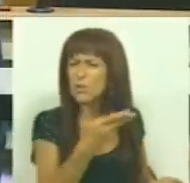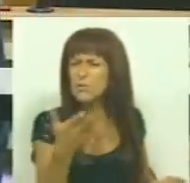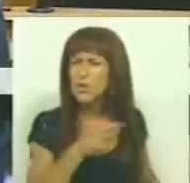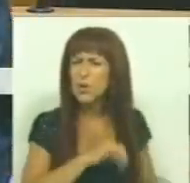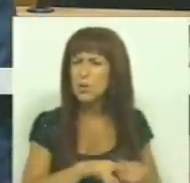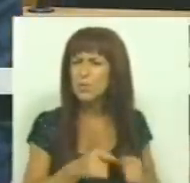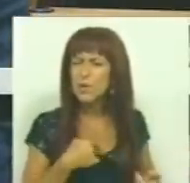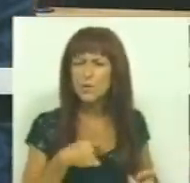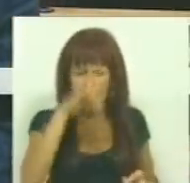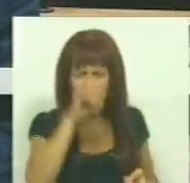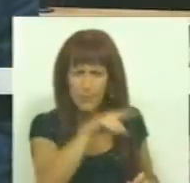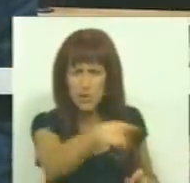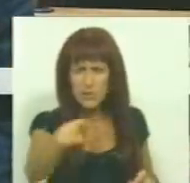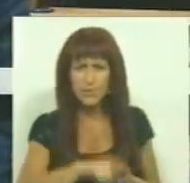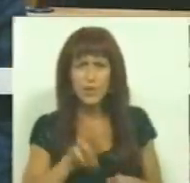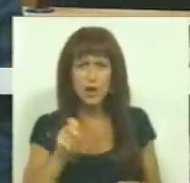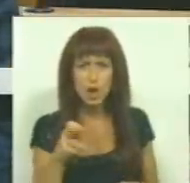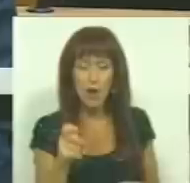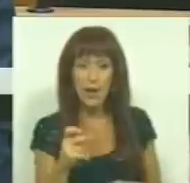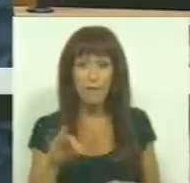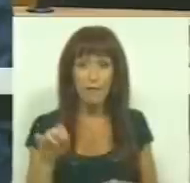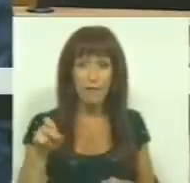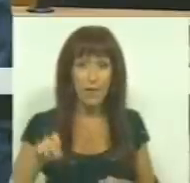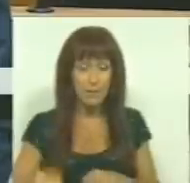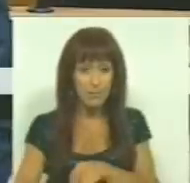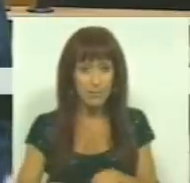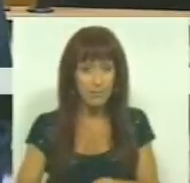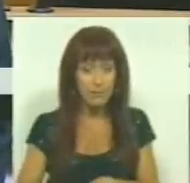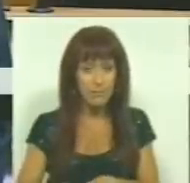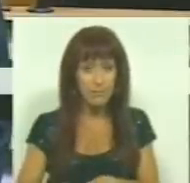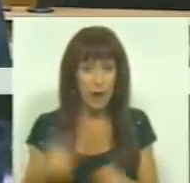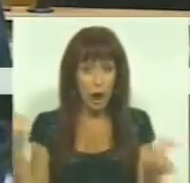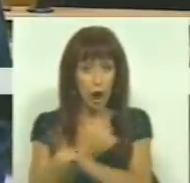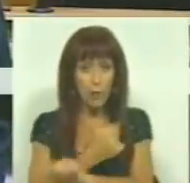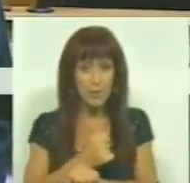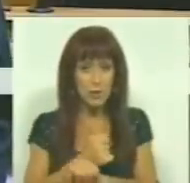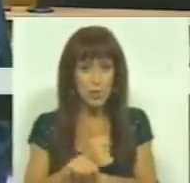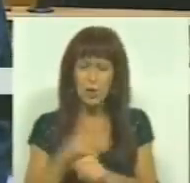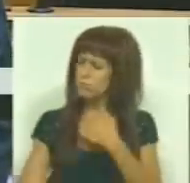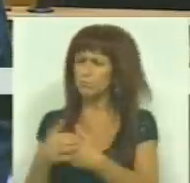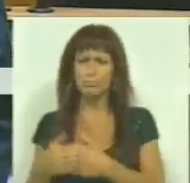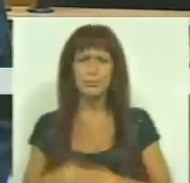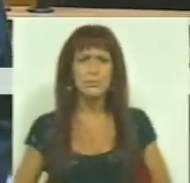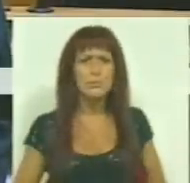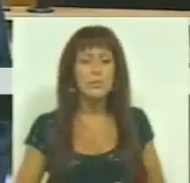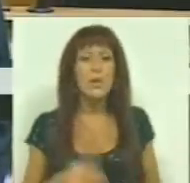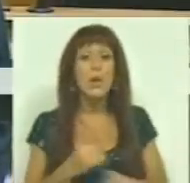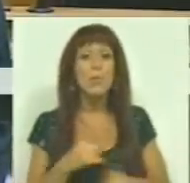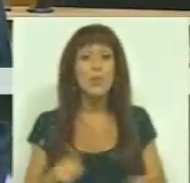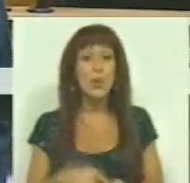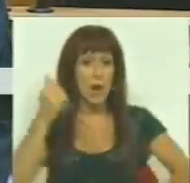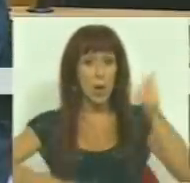senhores deputados se se lembram da SORFAM, que foi comprada para ser encerrada porque era